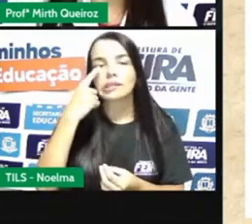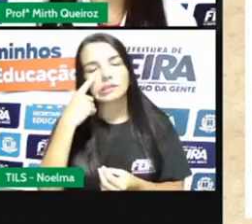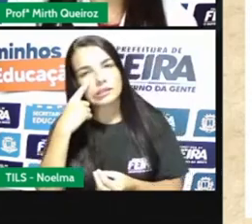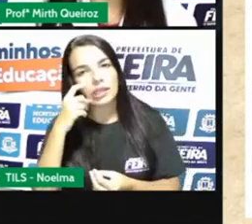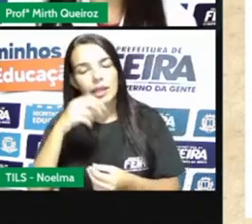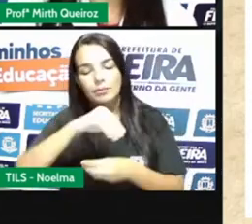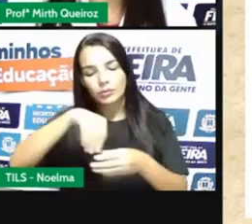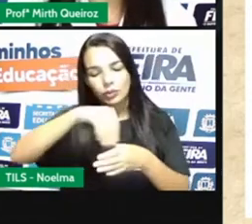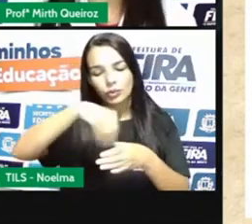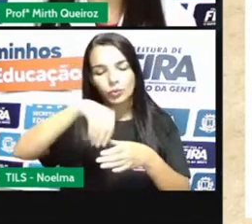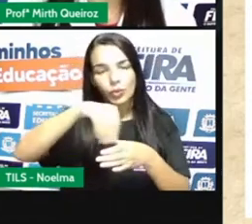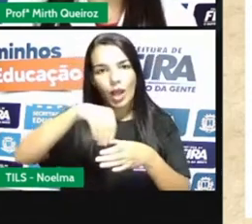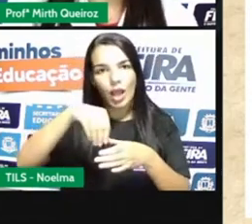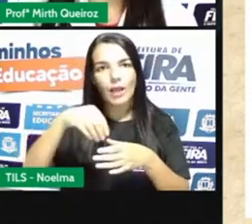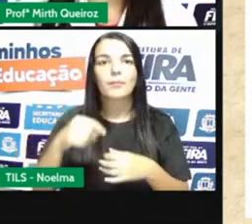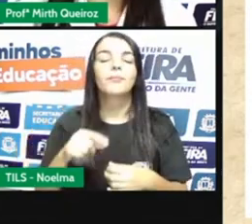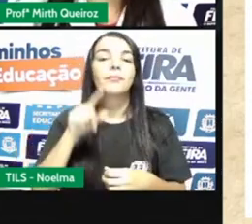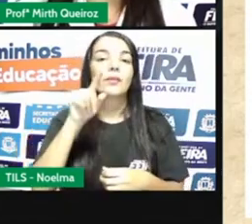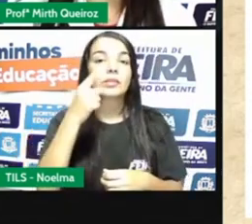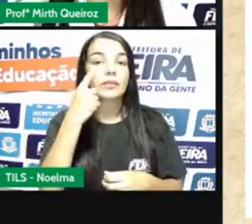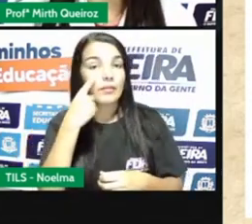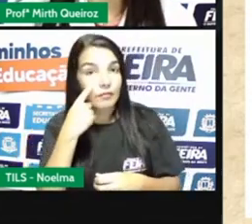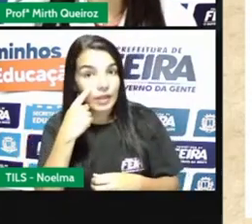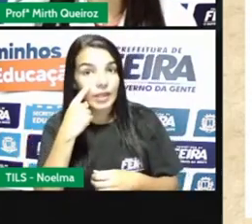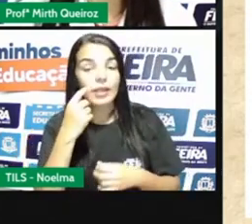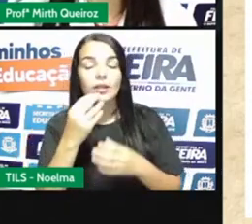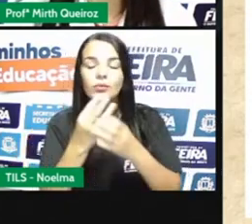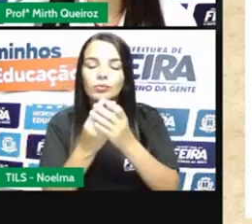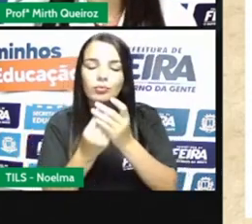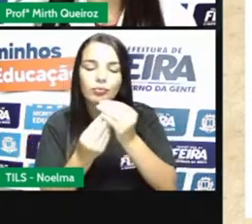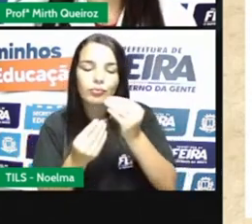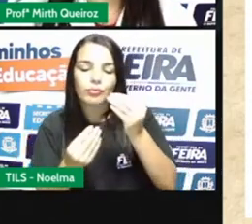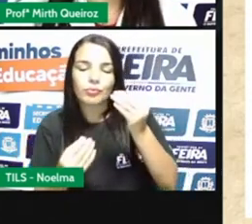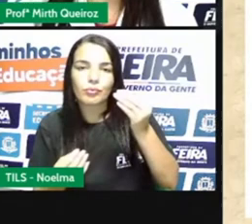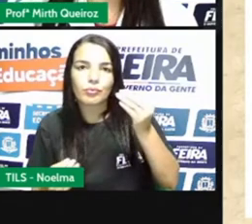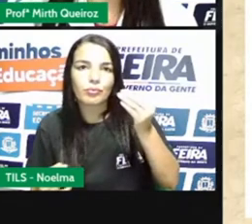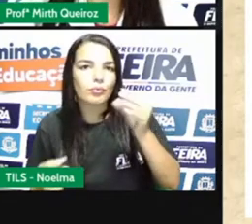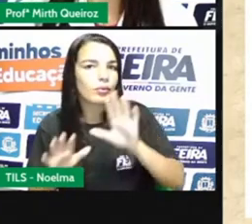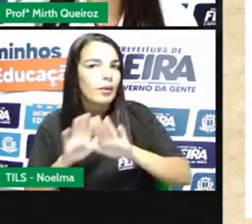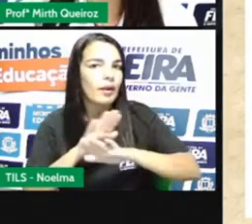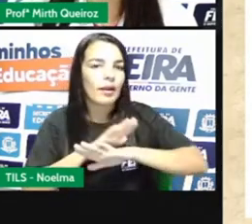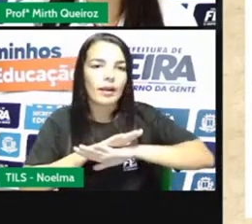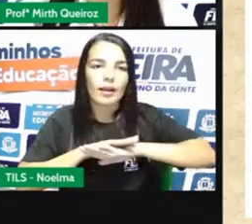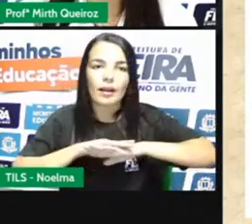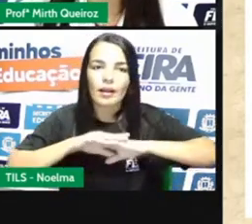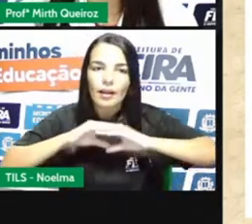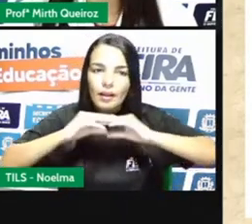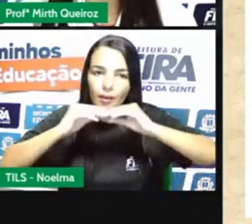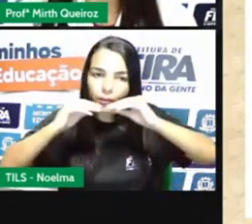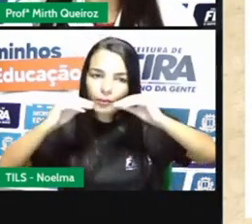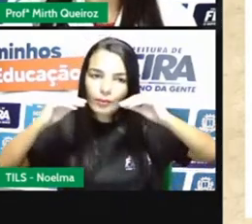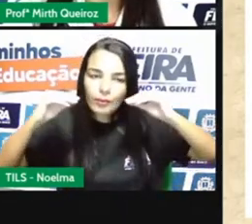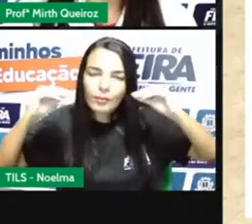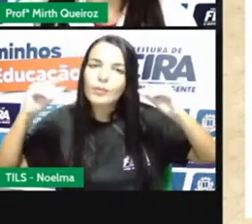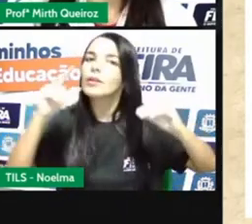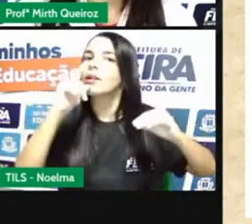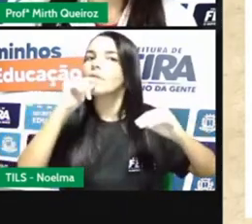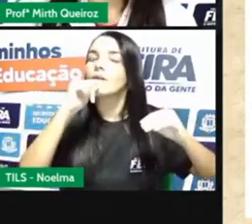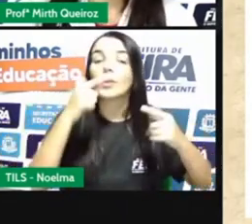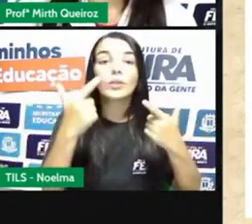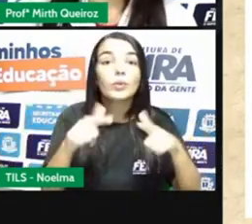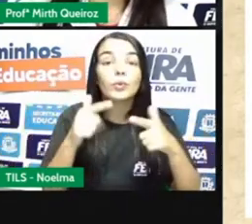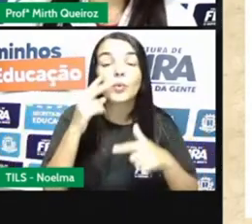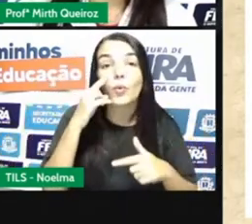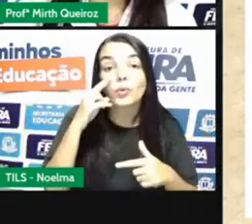colocou o sal, misturou, misturou, misturou, o sal ele vai derreter, ele vai se dissolver na água. E aí